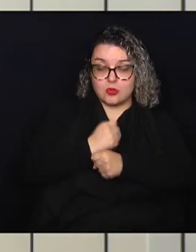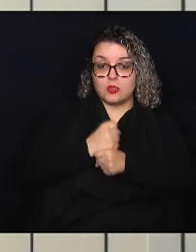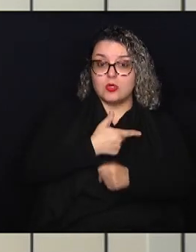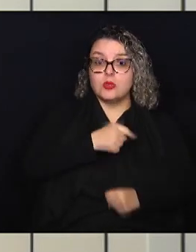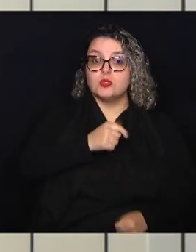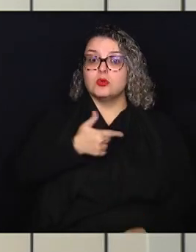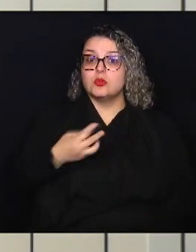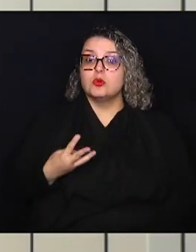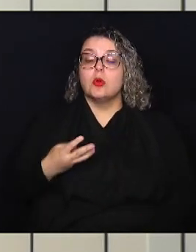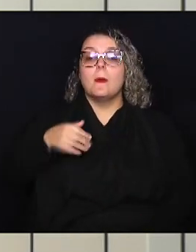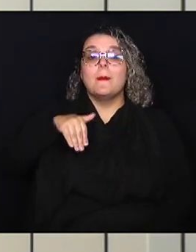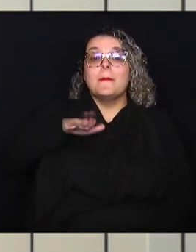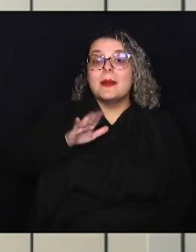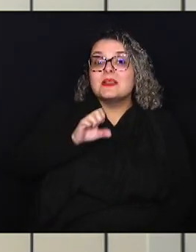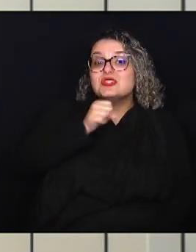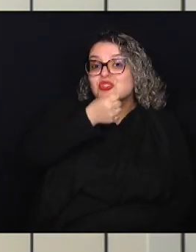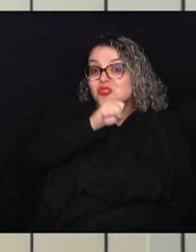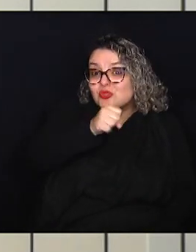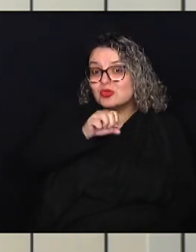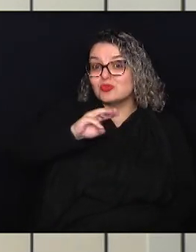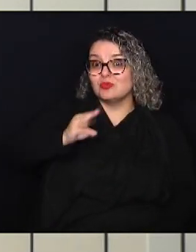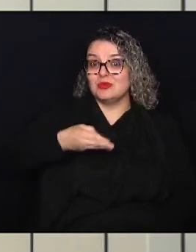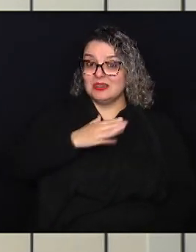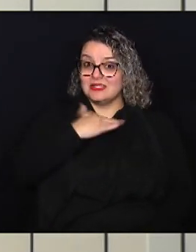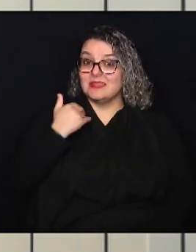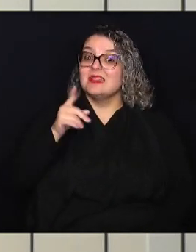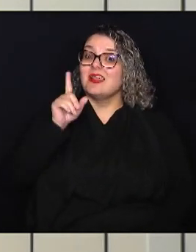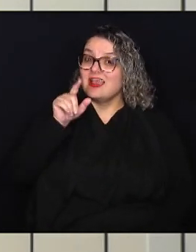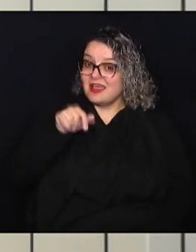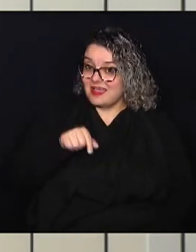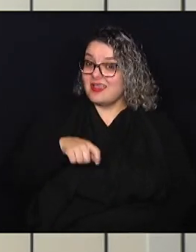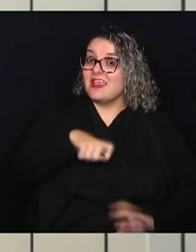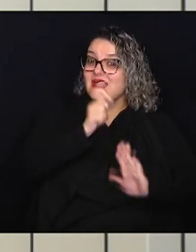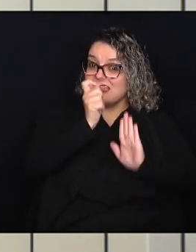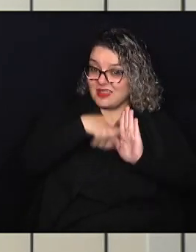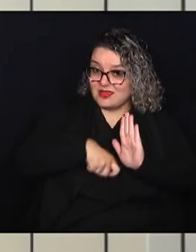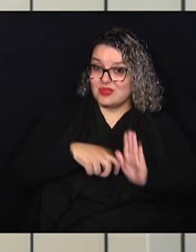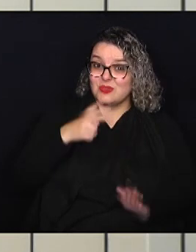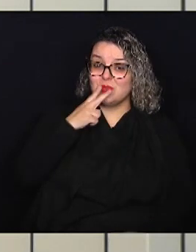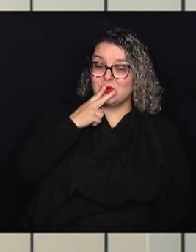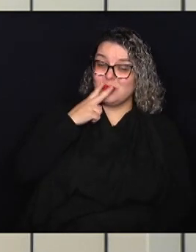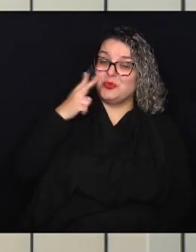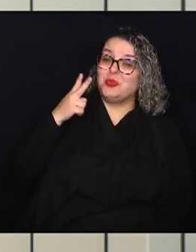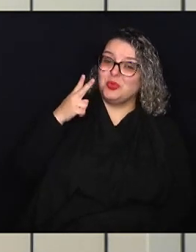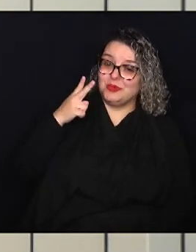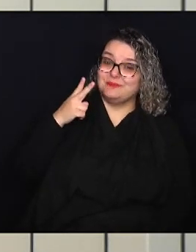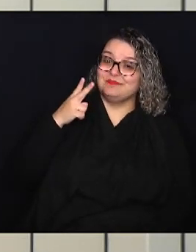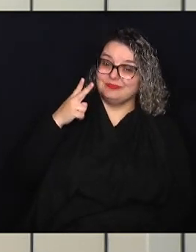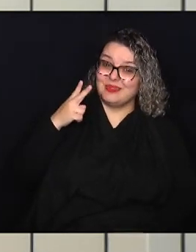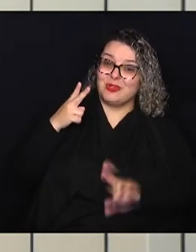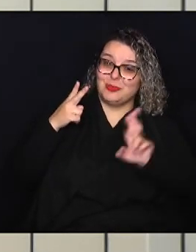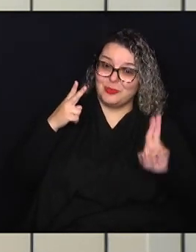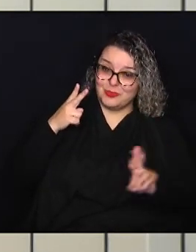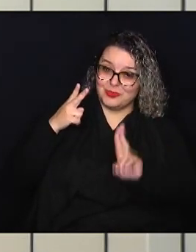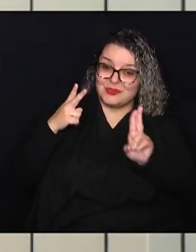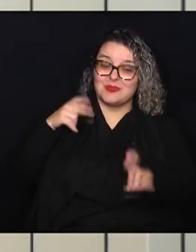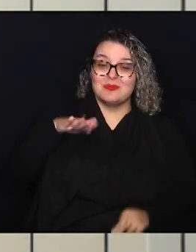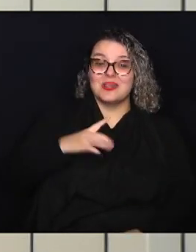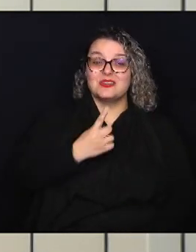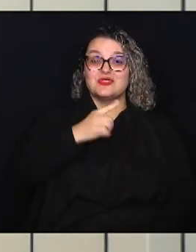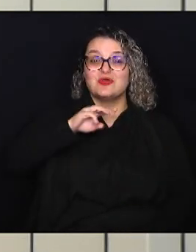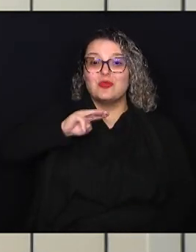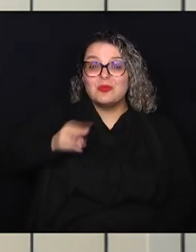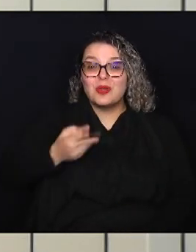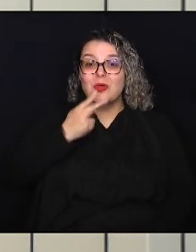mais de 8 milhões de mortes serão registradas pelo cigarro, sendo mais de 1 milhão de